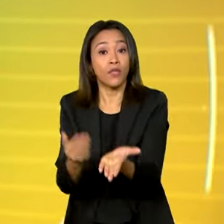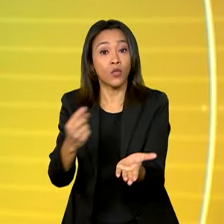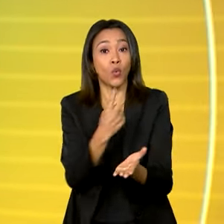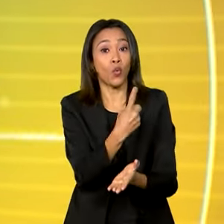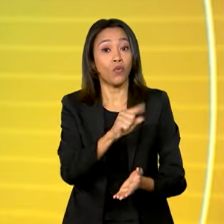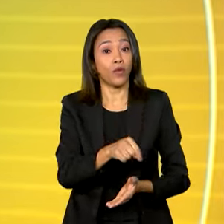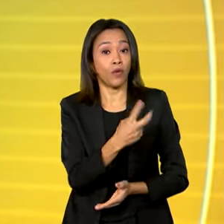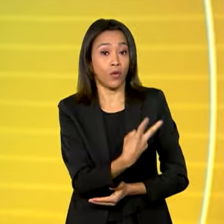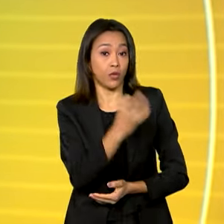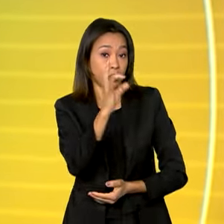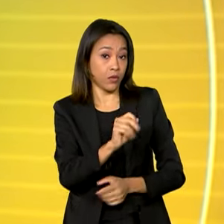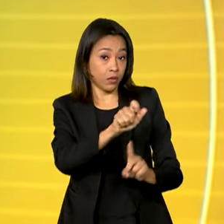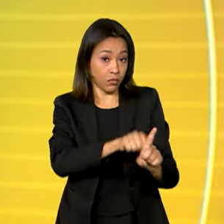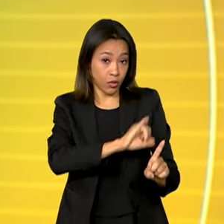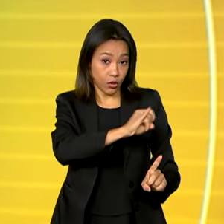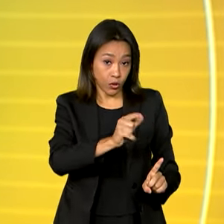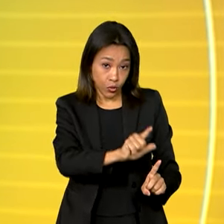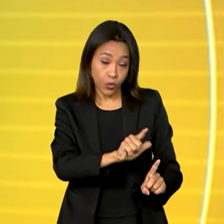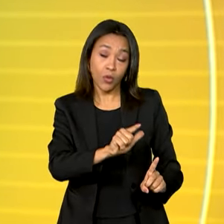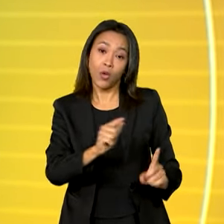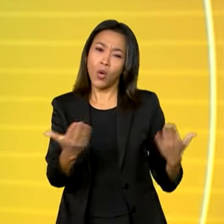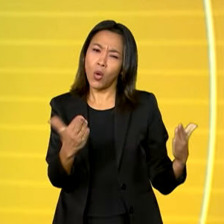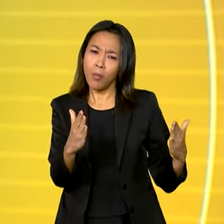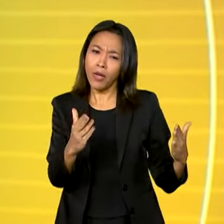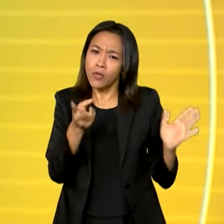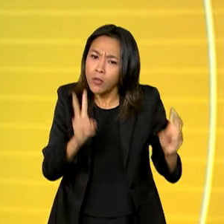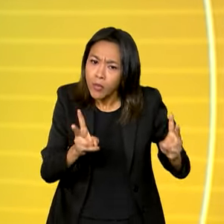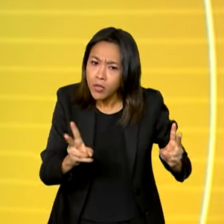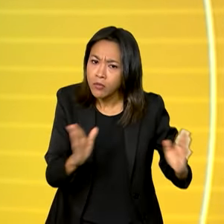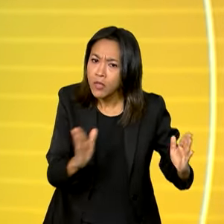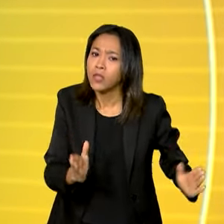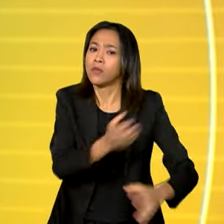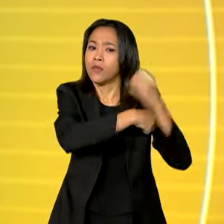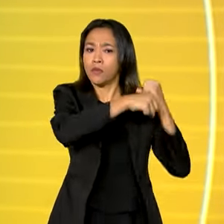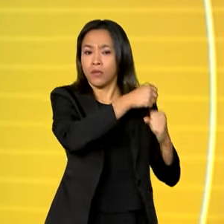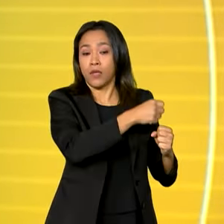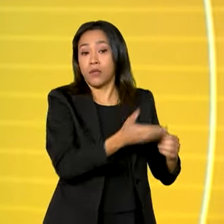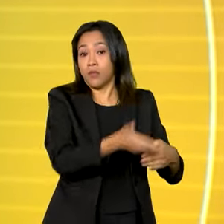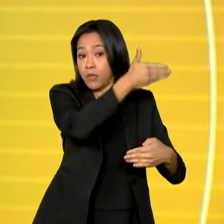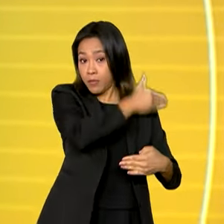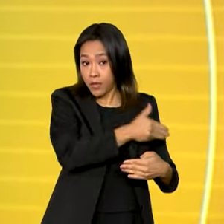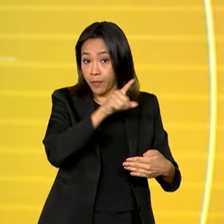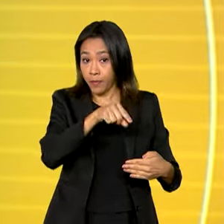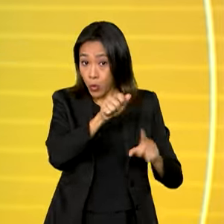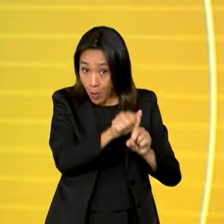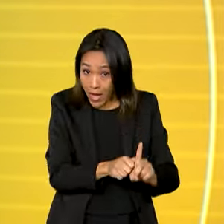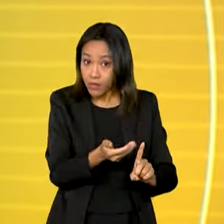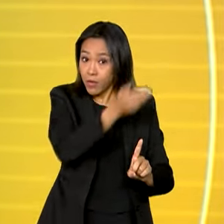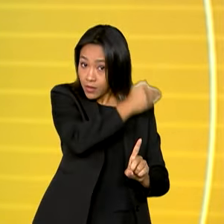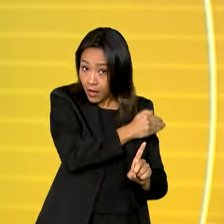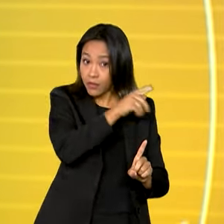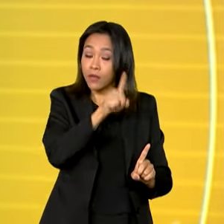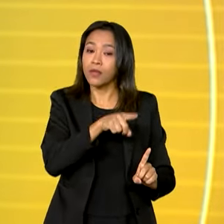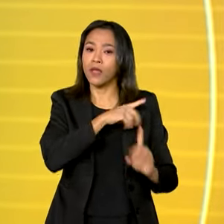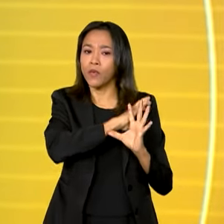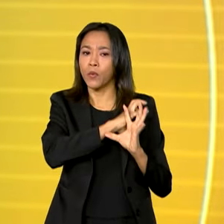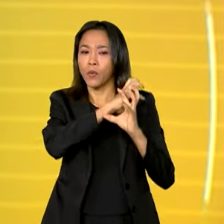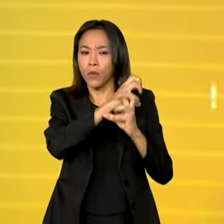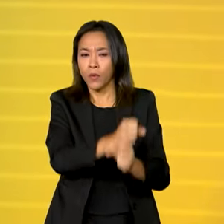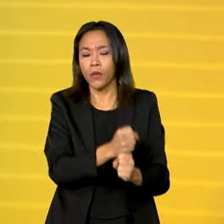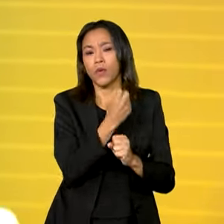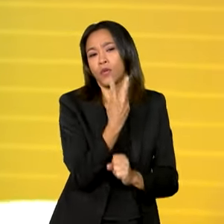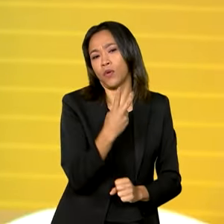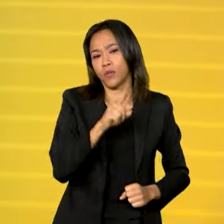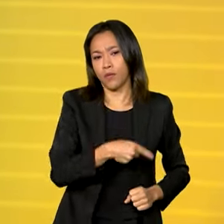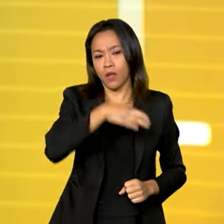julho, na comparação com o mês anterior. É o segundo resultado positivo seguido, período em que acumulou um ganho de 2